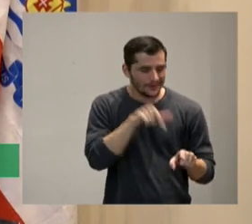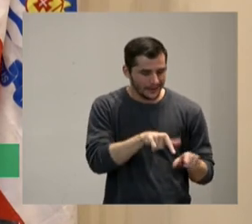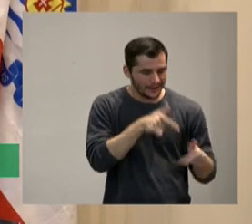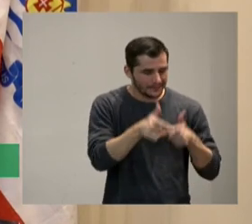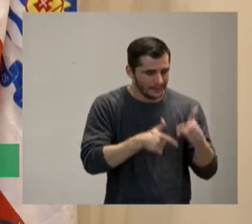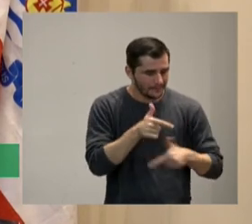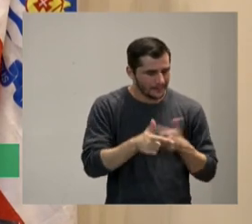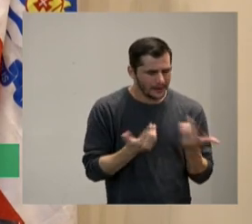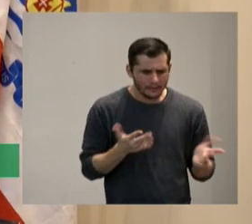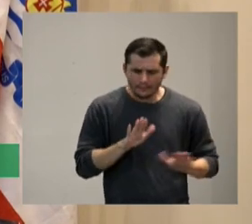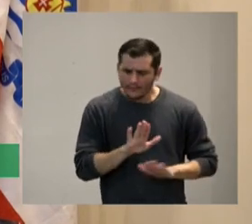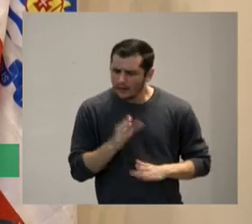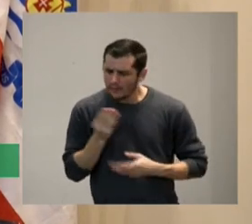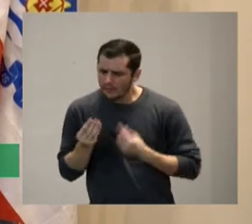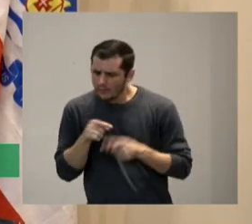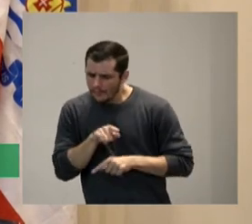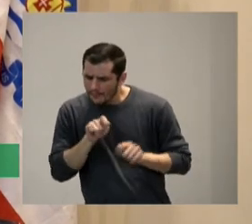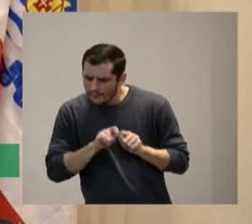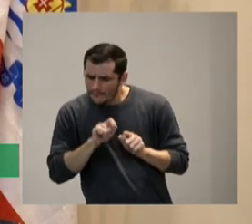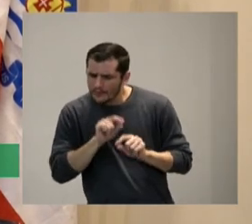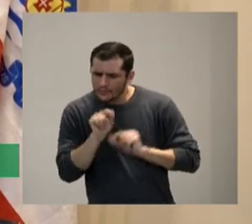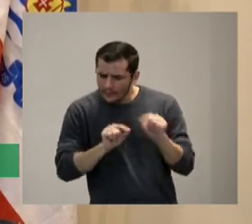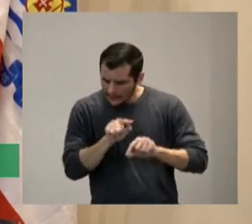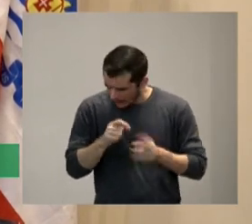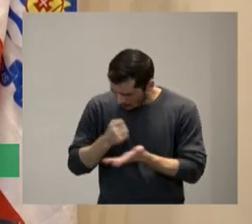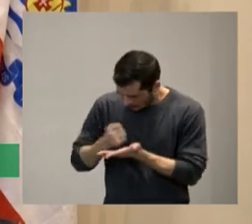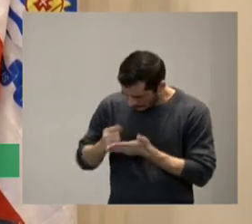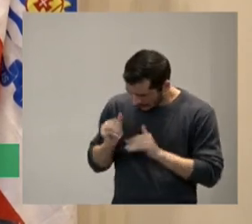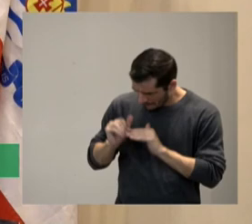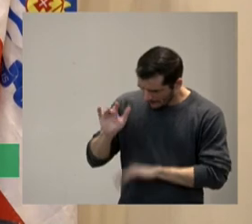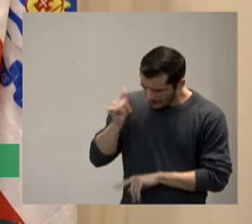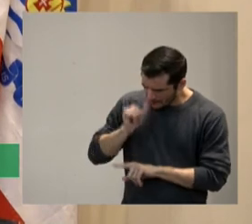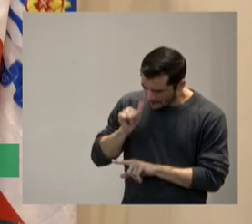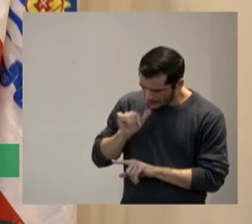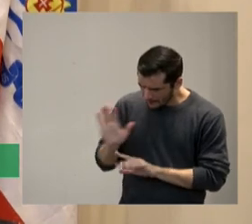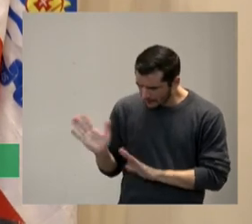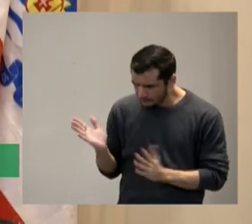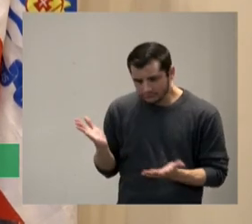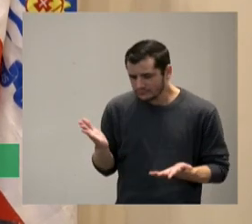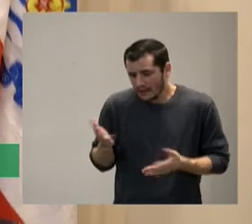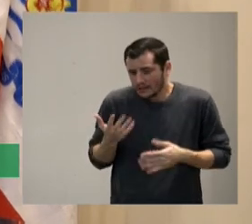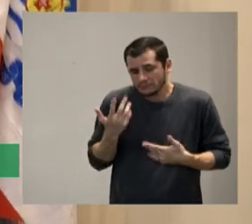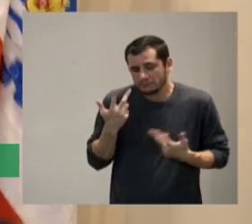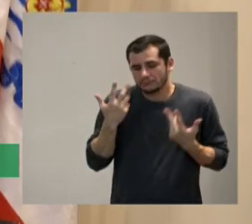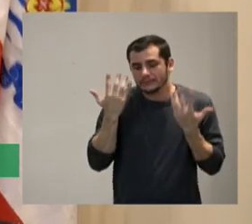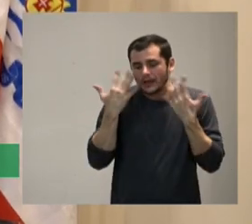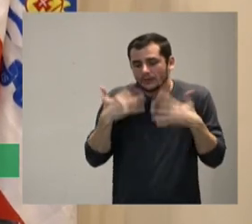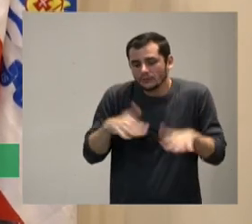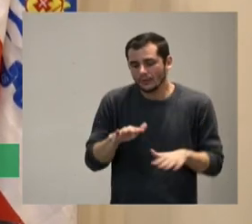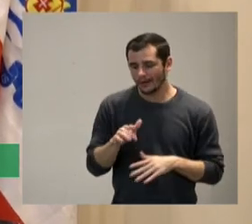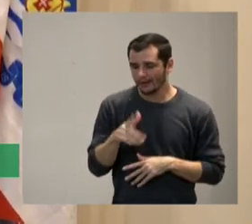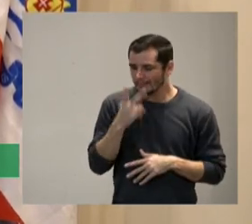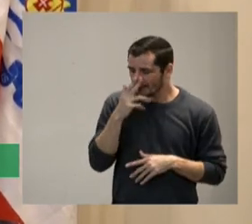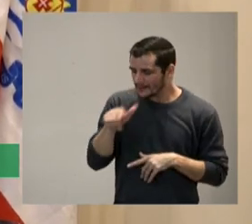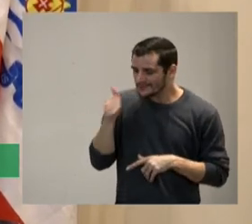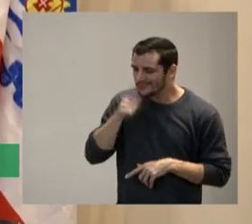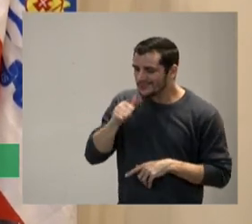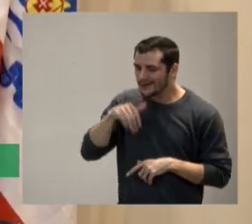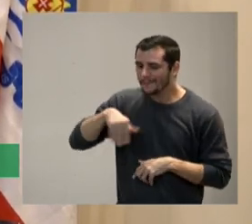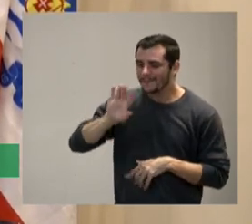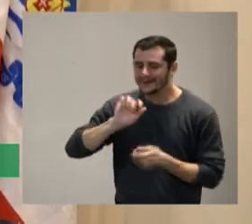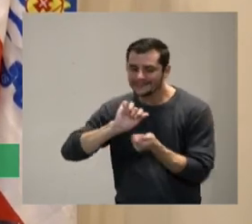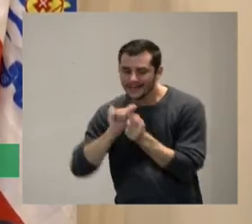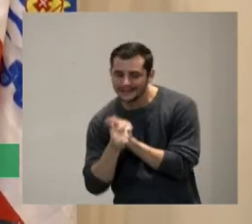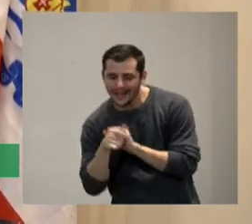a operação é normalmente as mulheres se adaptam melhor falei ah então não é um trabalho de inclusão a operação